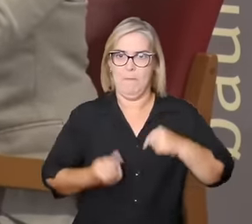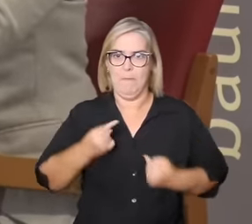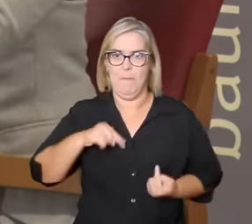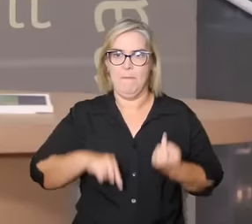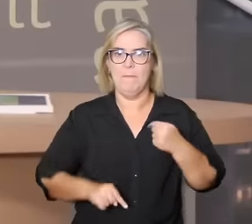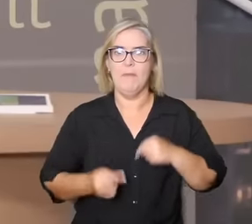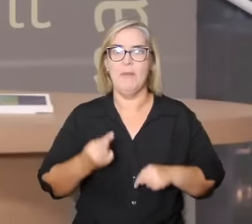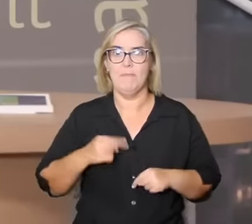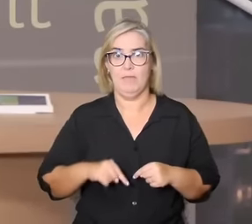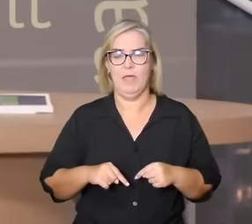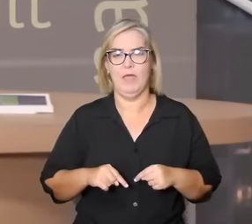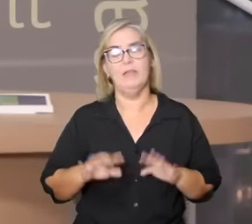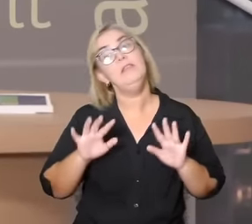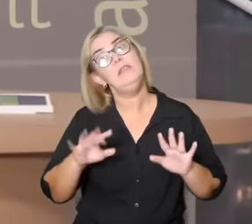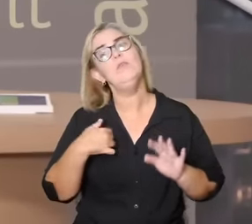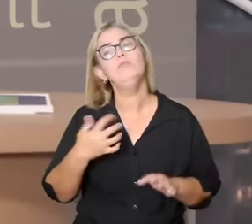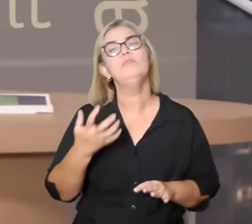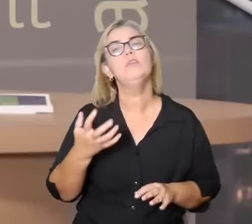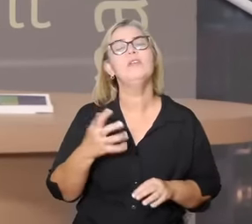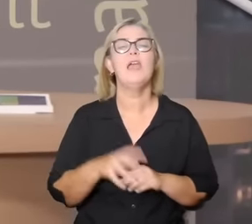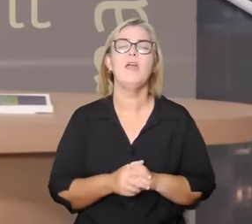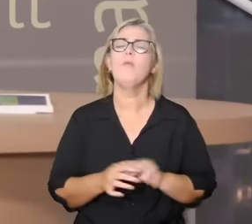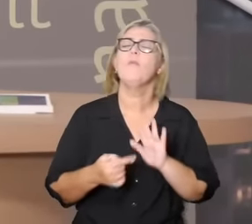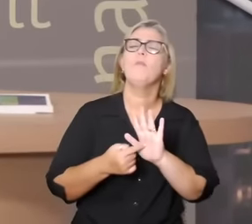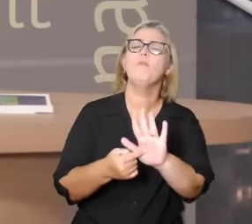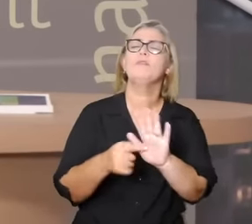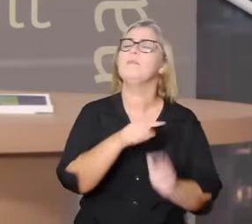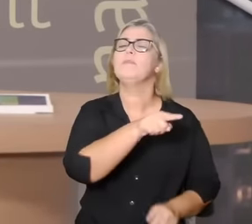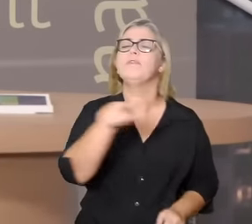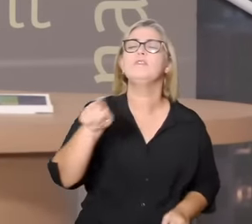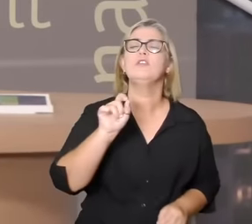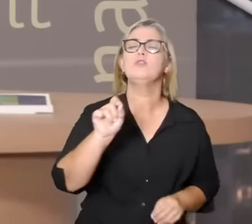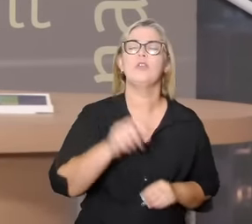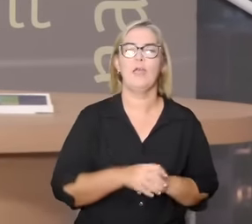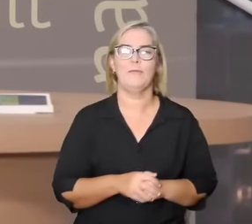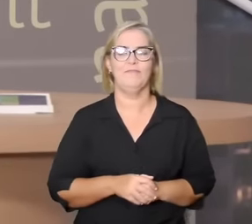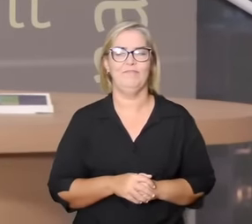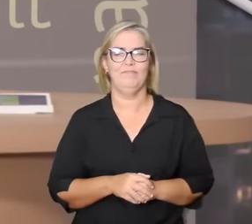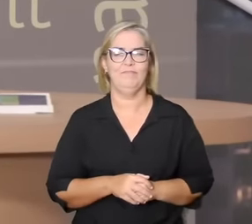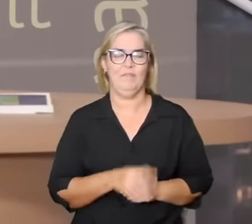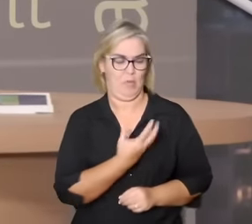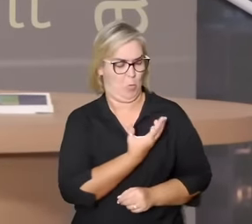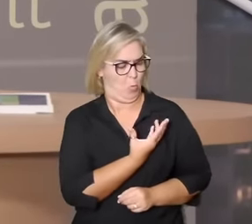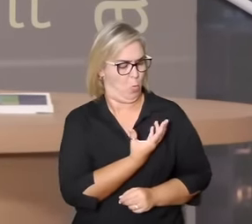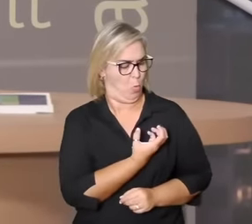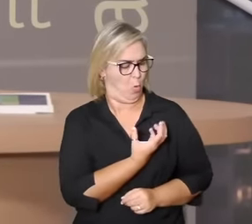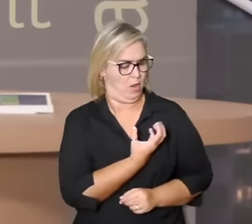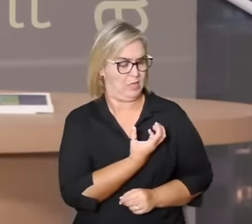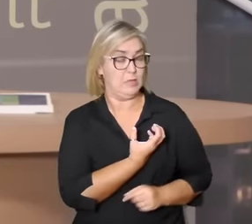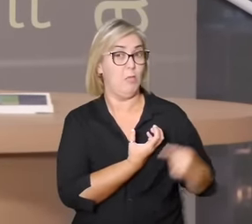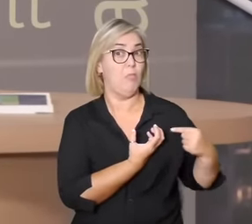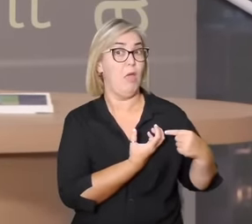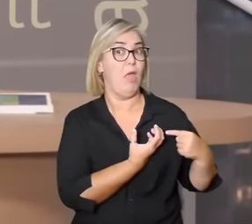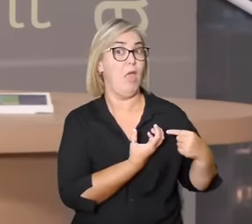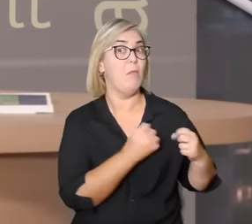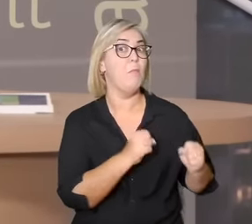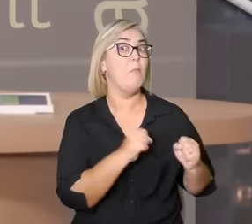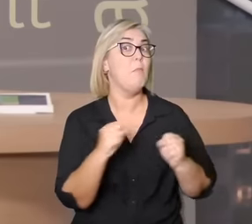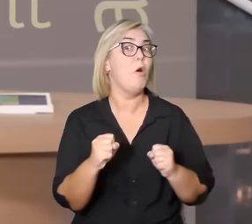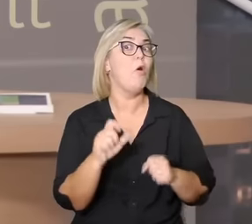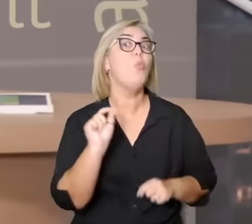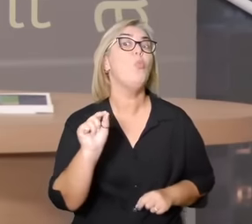deixar como informação que pode o coração, que pode o amor e com essa primeira ideia de que um